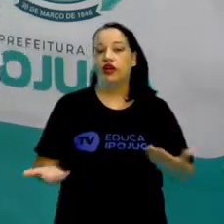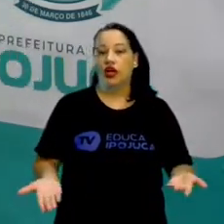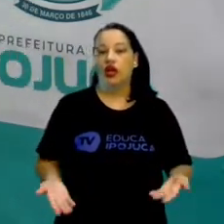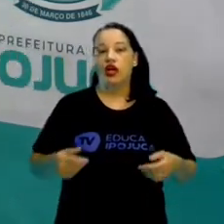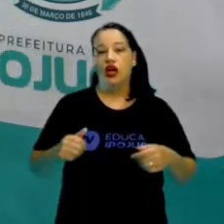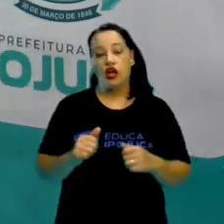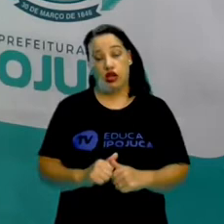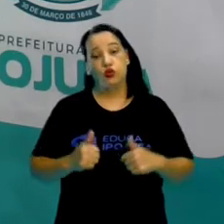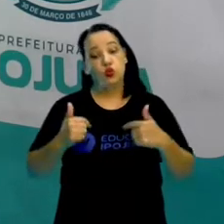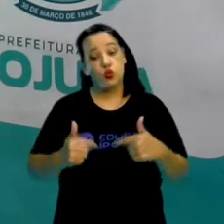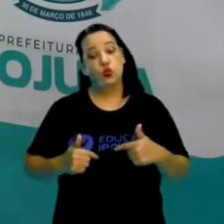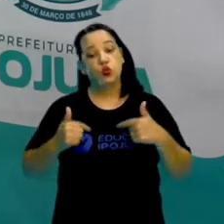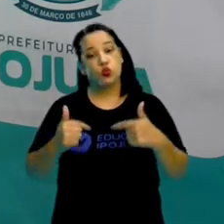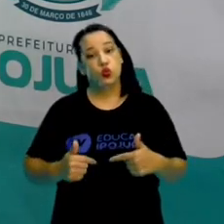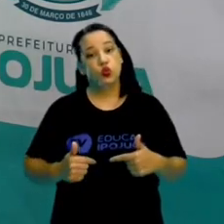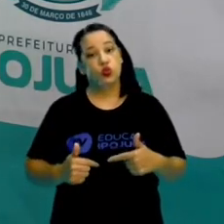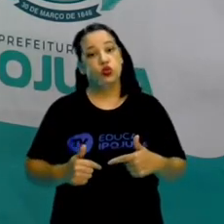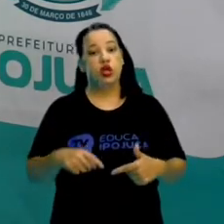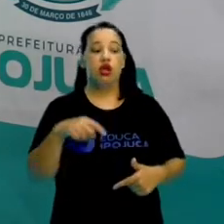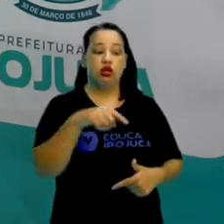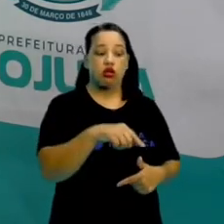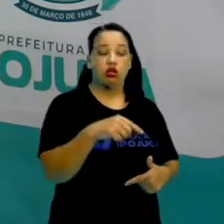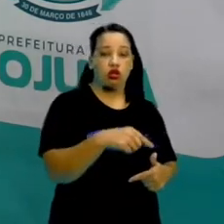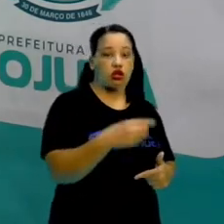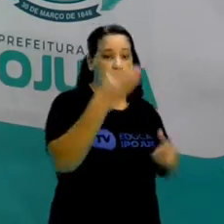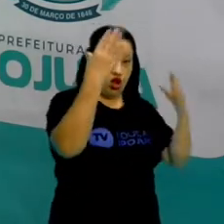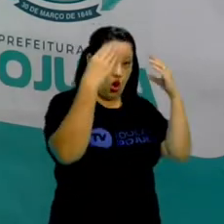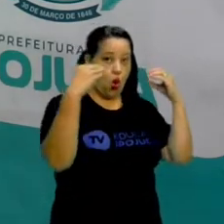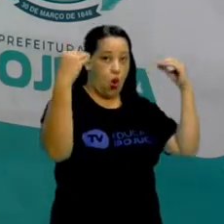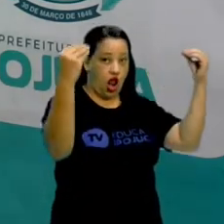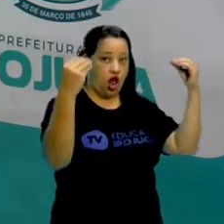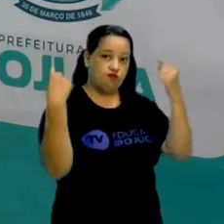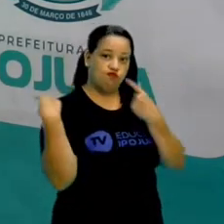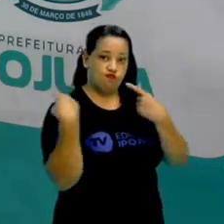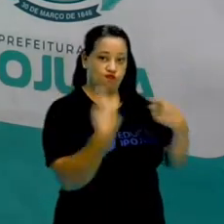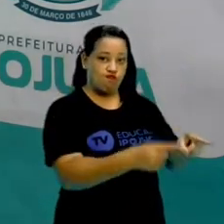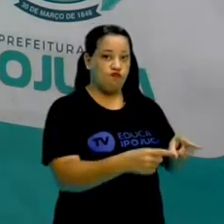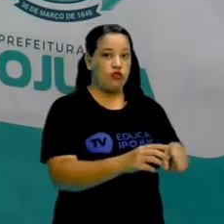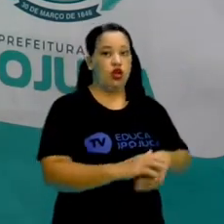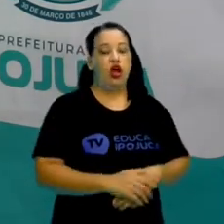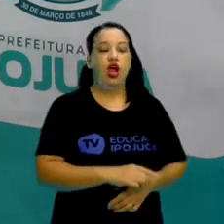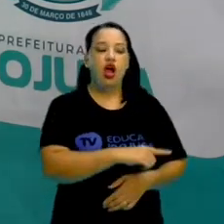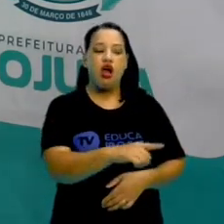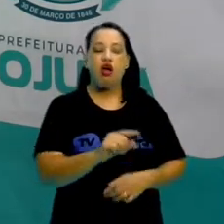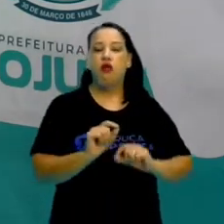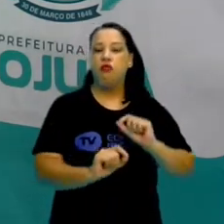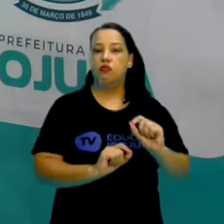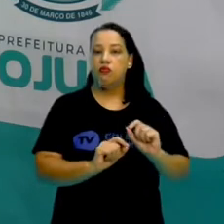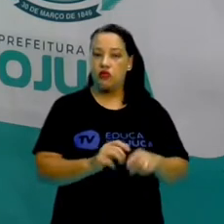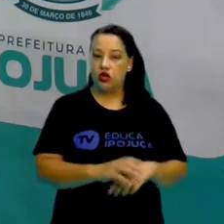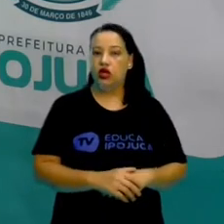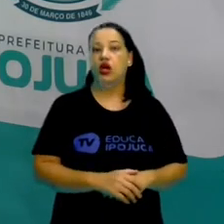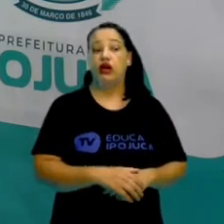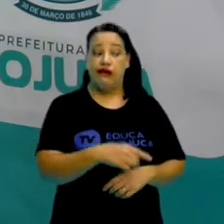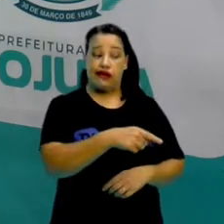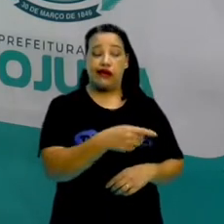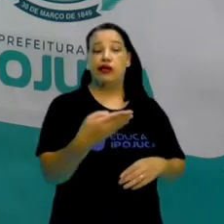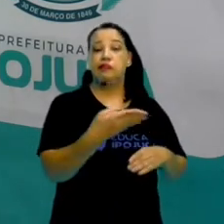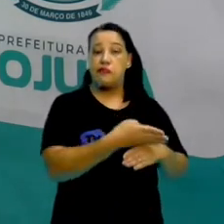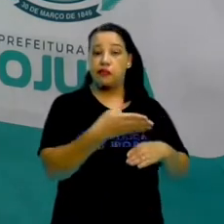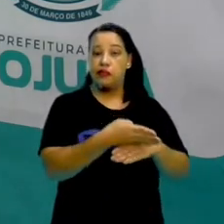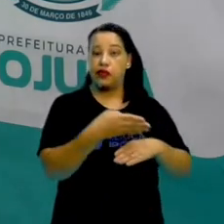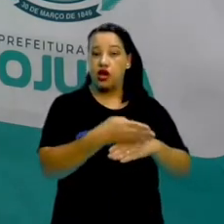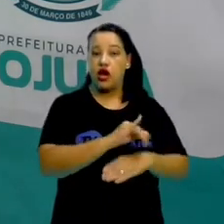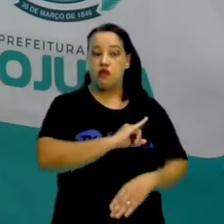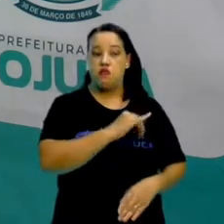luta do Ipojuca contra os holandeses. Uma outra característica forte aqui é que Ipojuca vai participar de